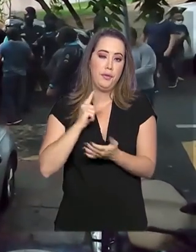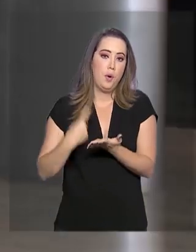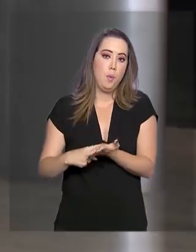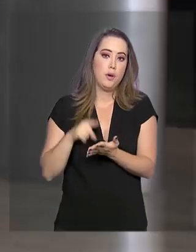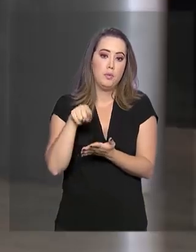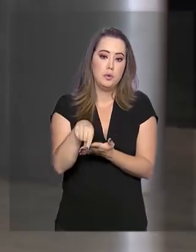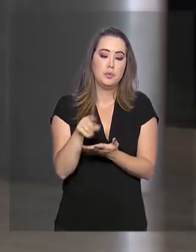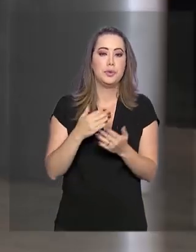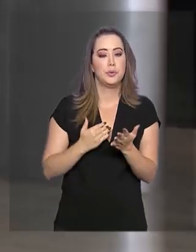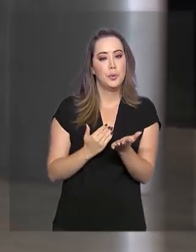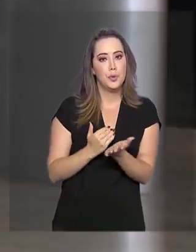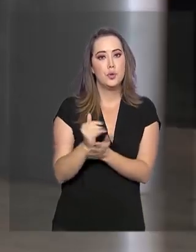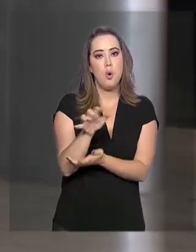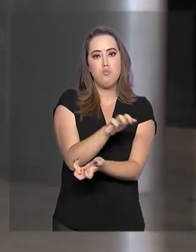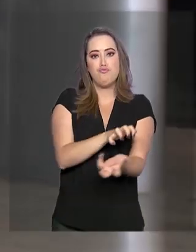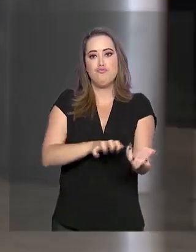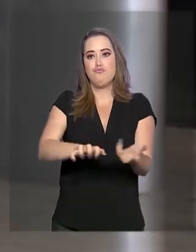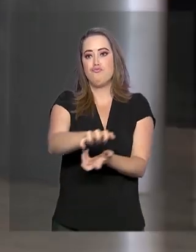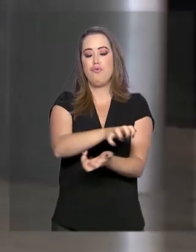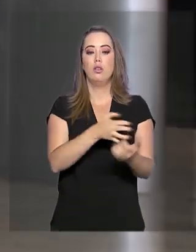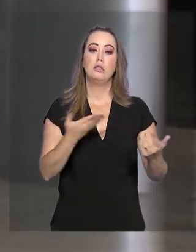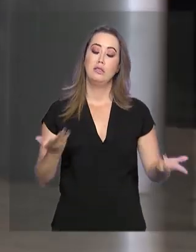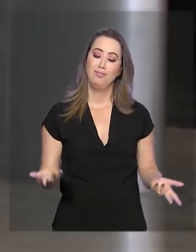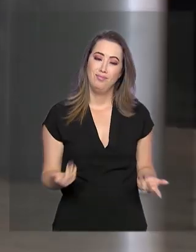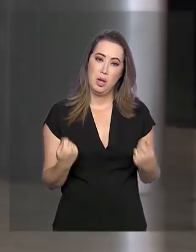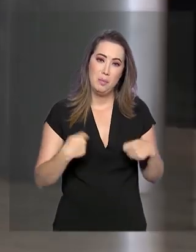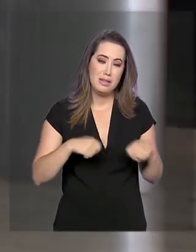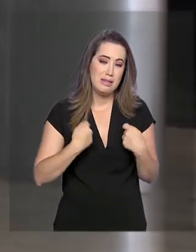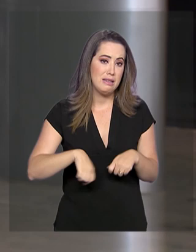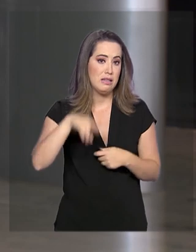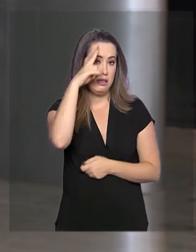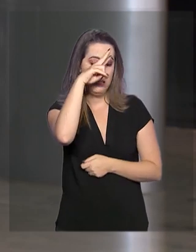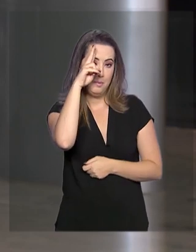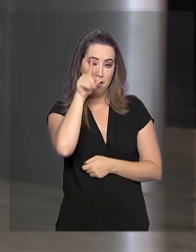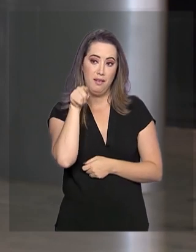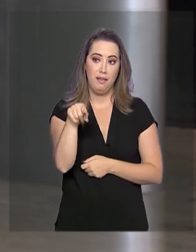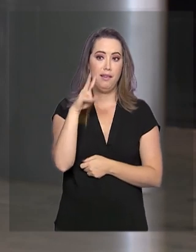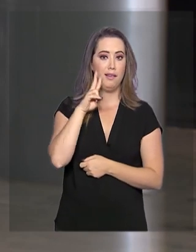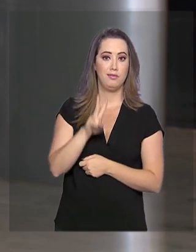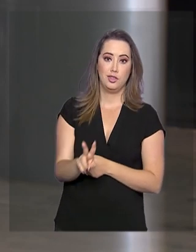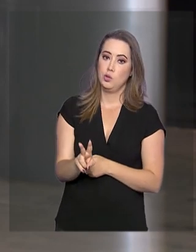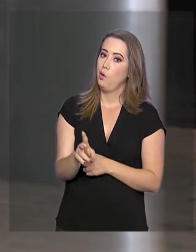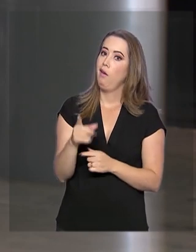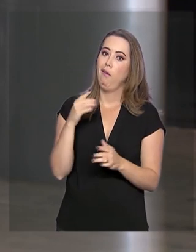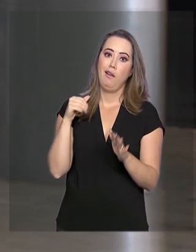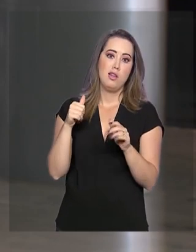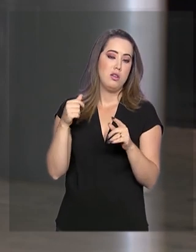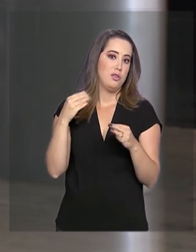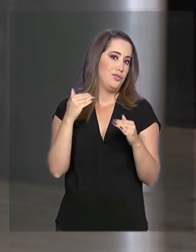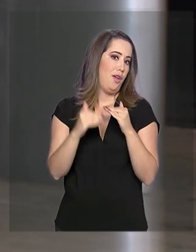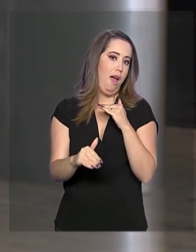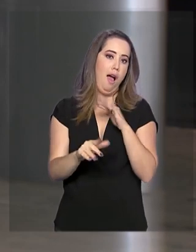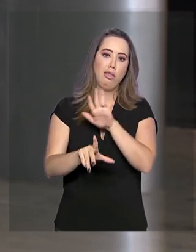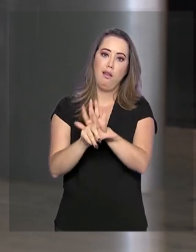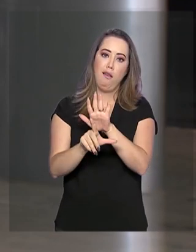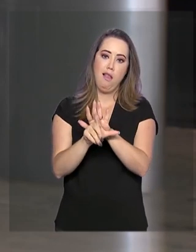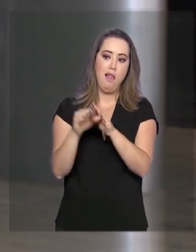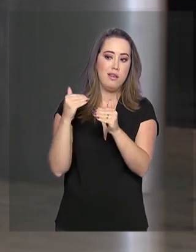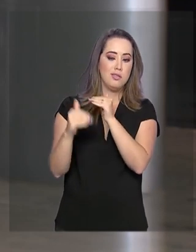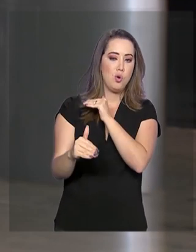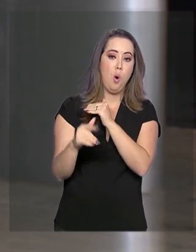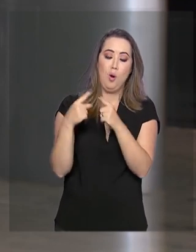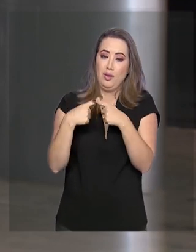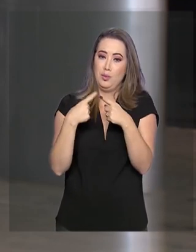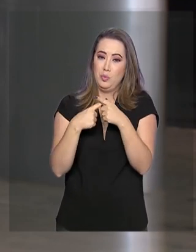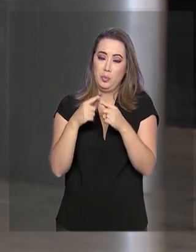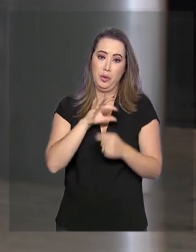mantiveram a mobilização. E vale lembrar que essa mobilização deles é considerada um motim, porque, por lei, os policiais militares não